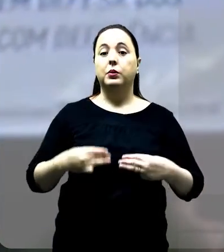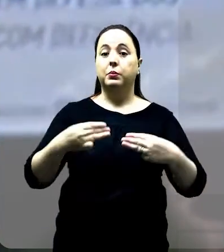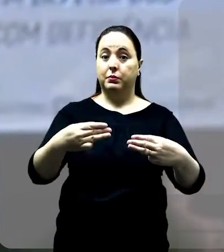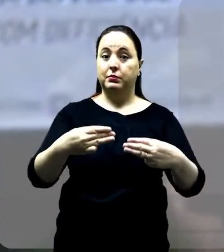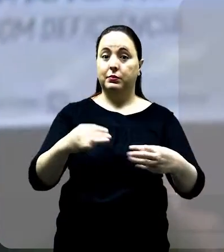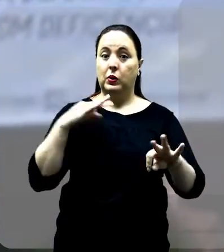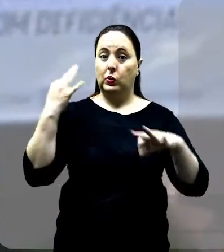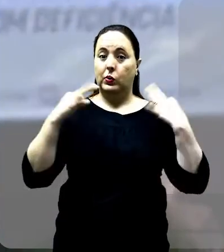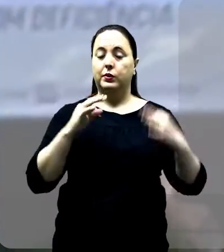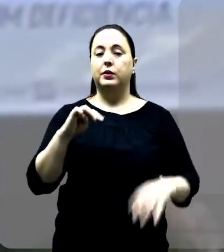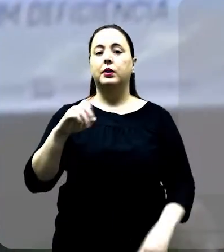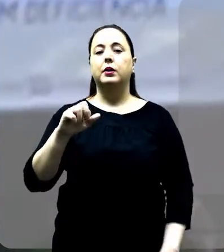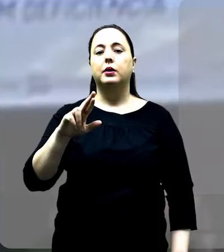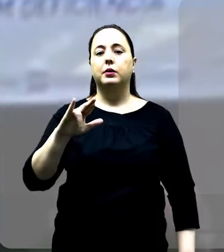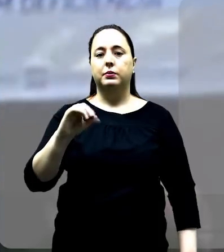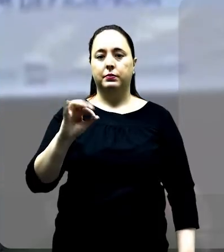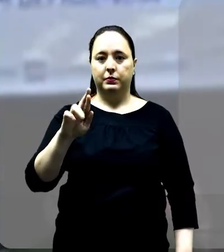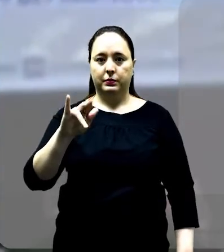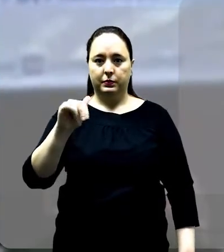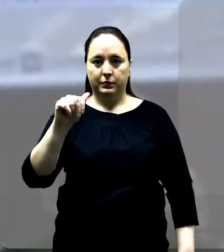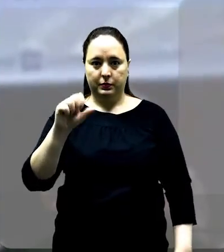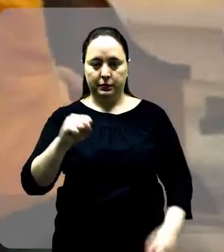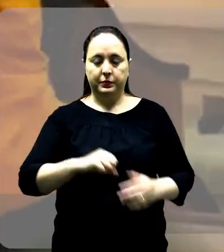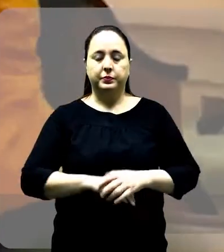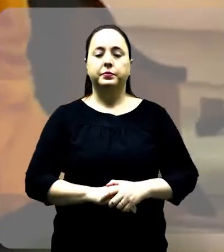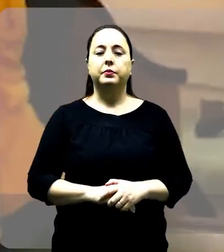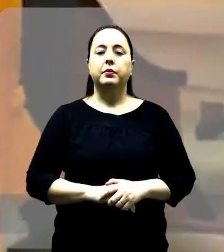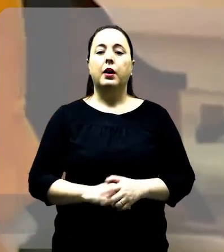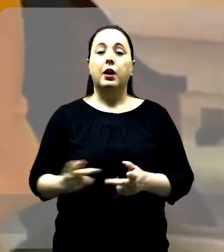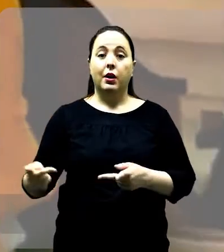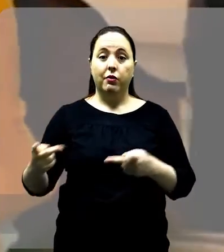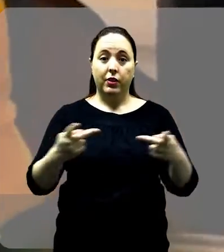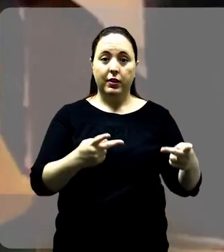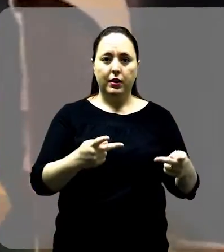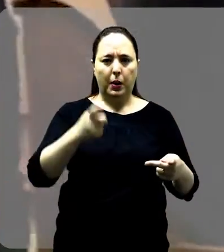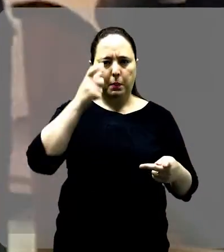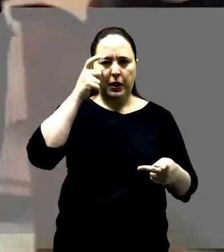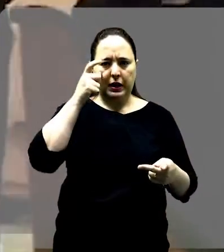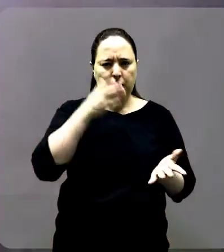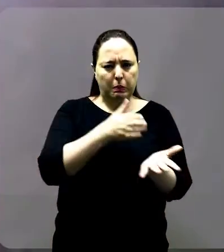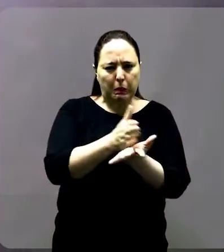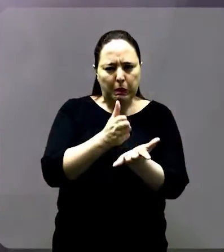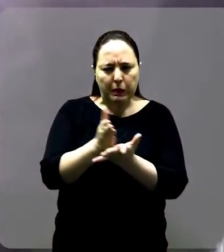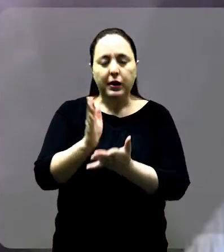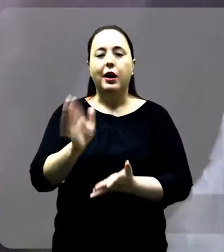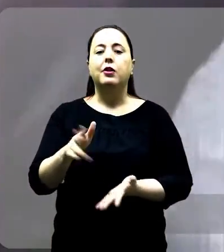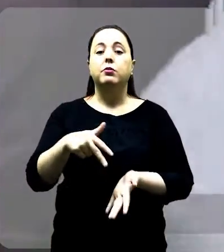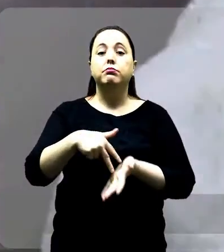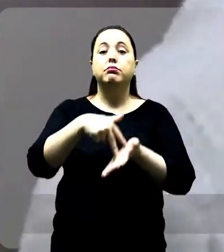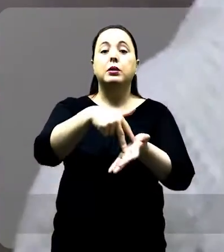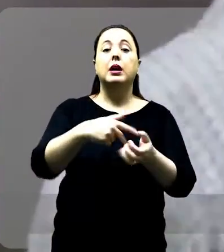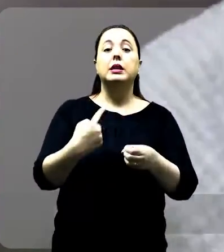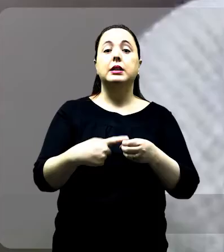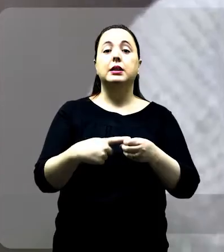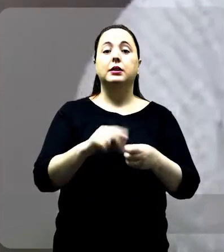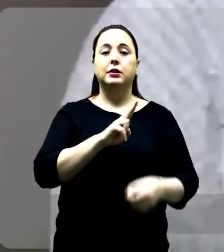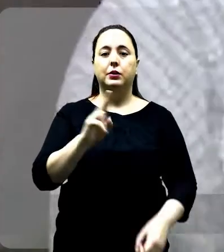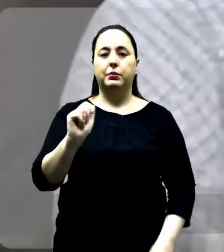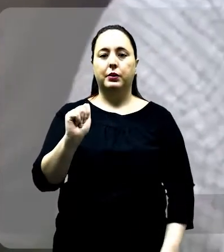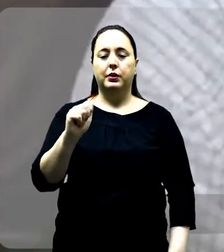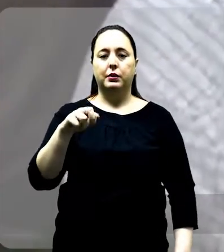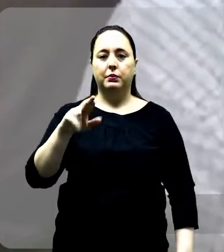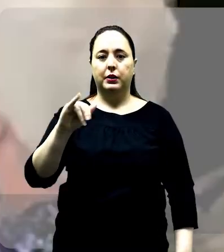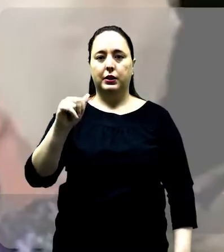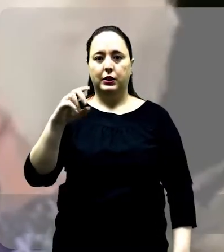de cultura do Ministério do Turismo, Mário Frias. Ainda durante a visita, a ministra Damaris Alves esteve na cidade